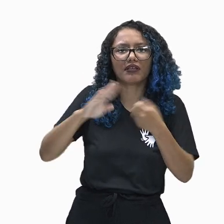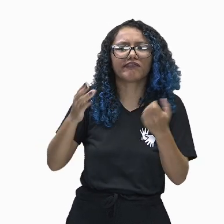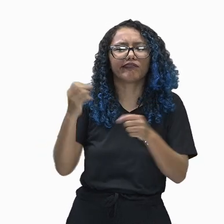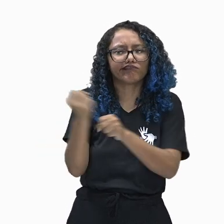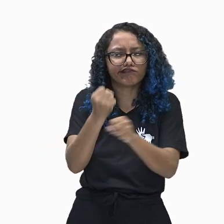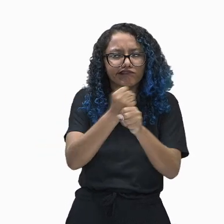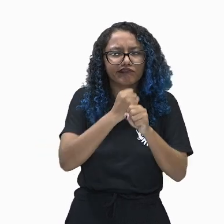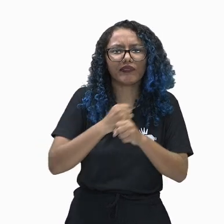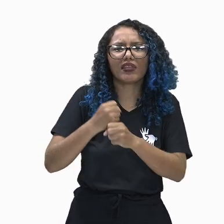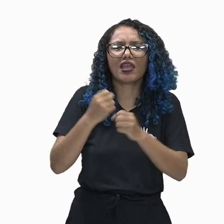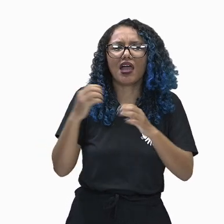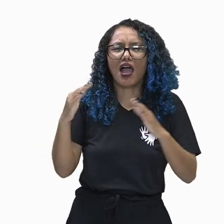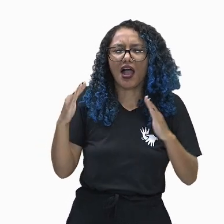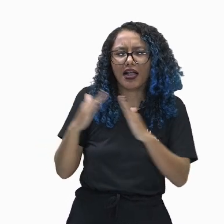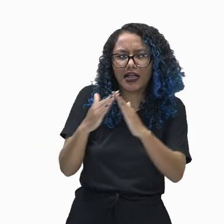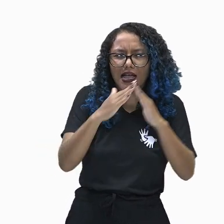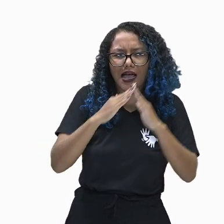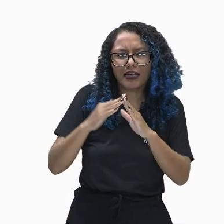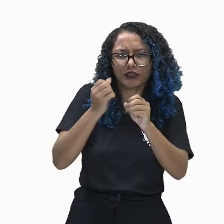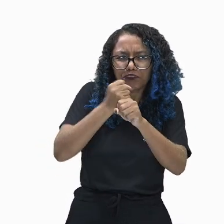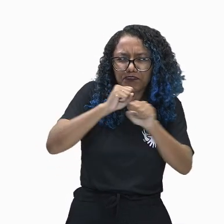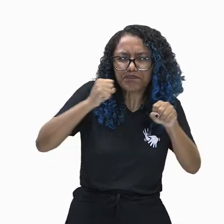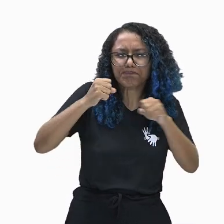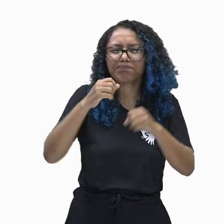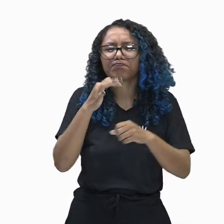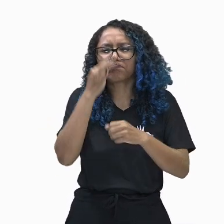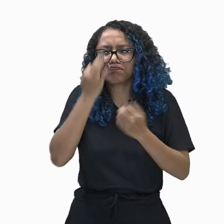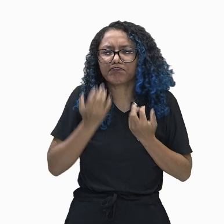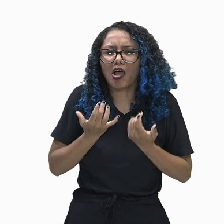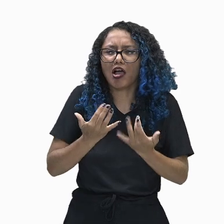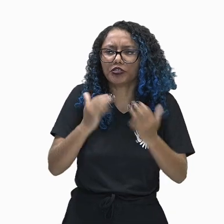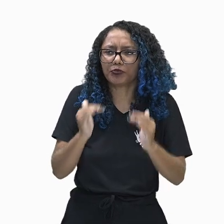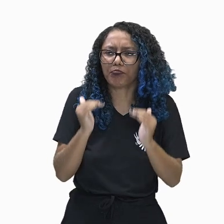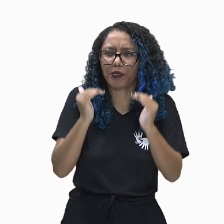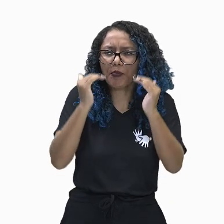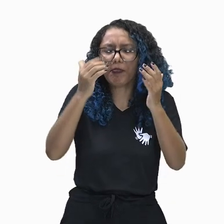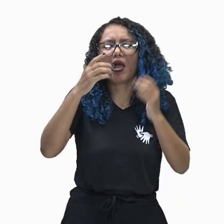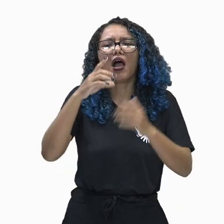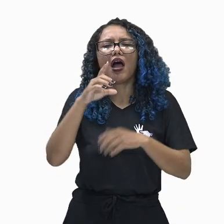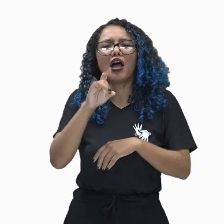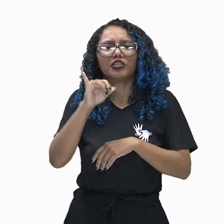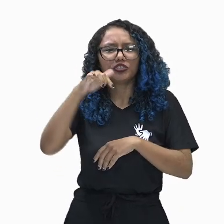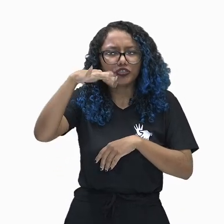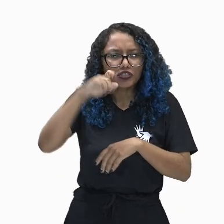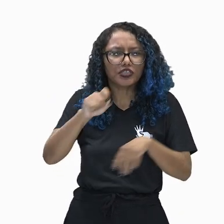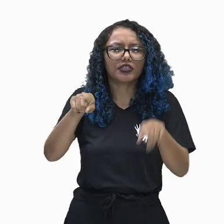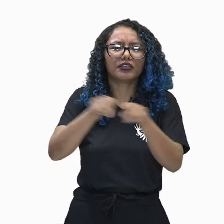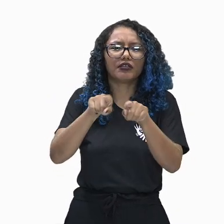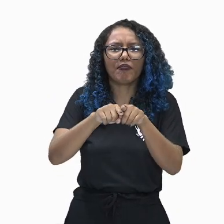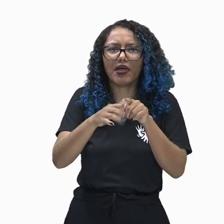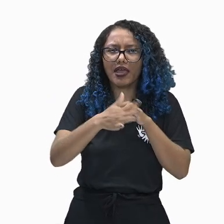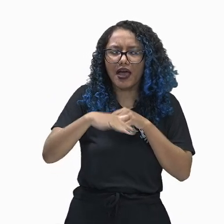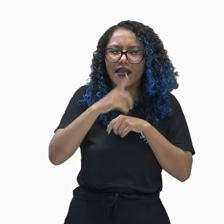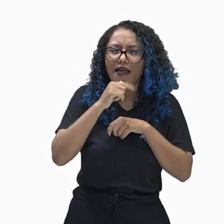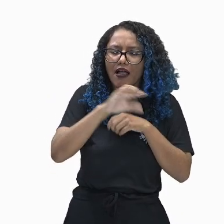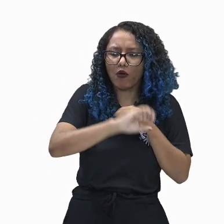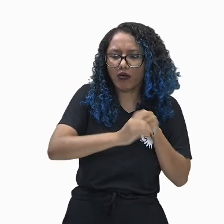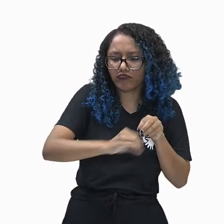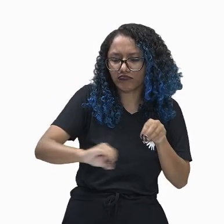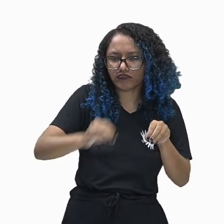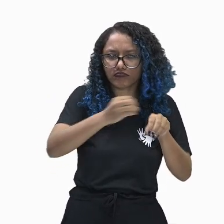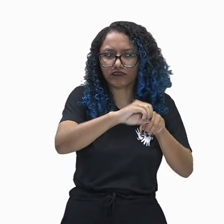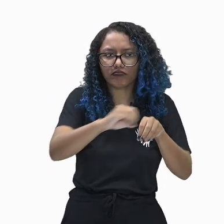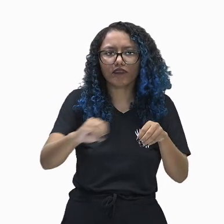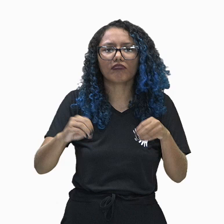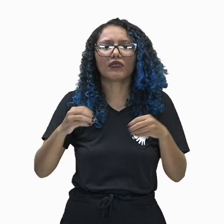e canais de irrigação. Por causa da grande extensão territorial, fez leis que ficaram conhecidas